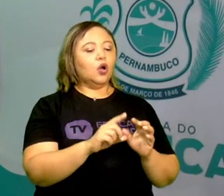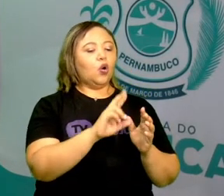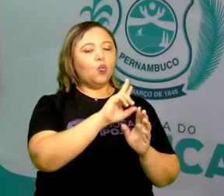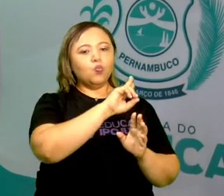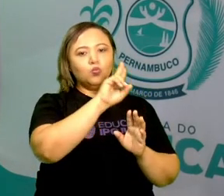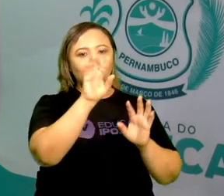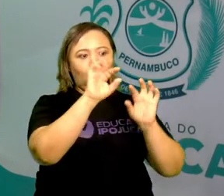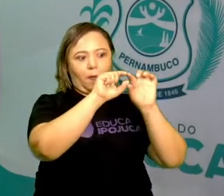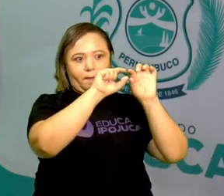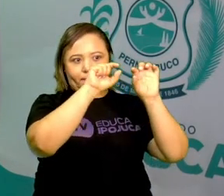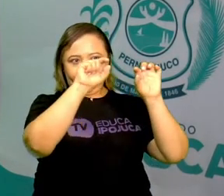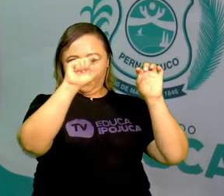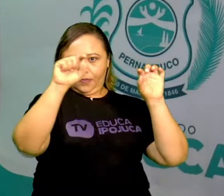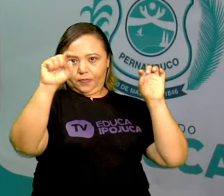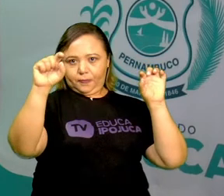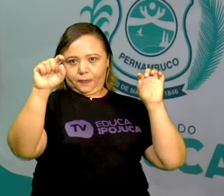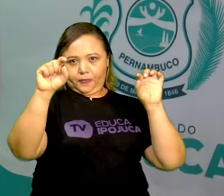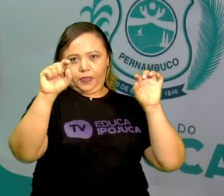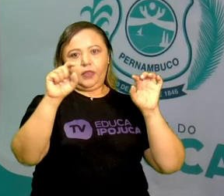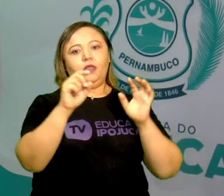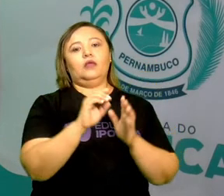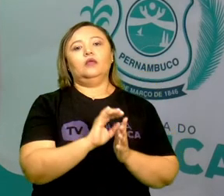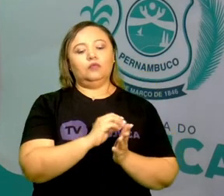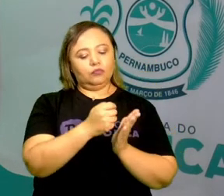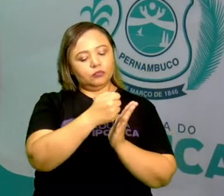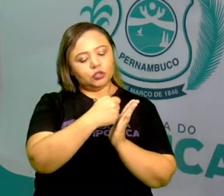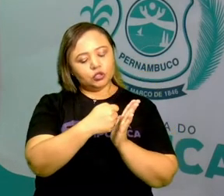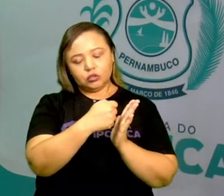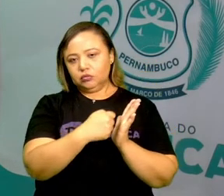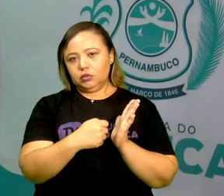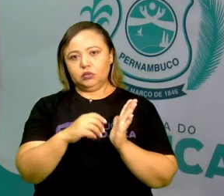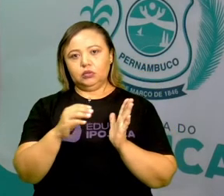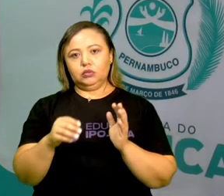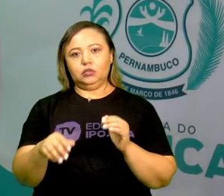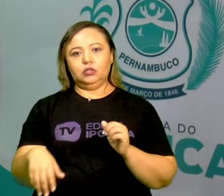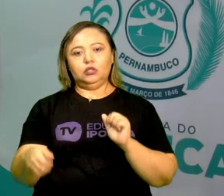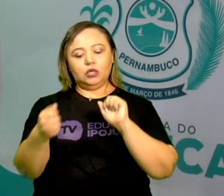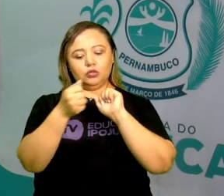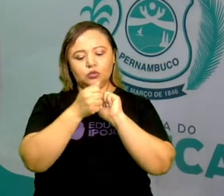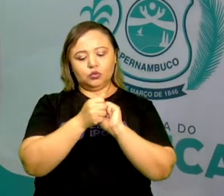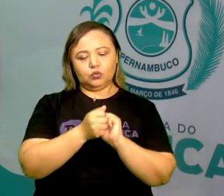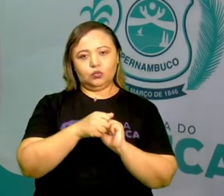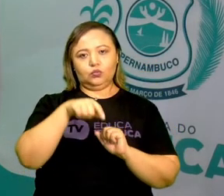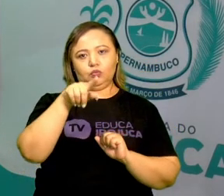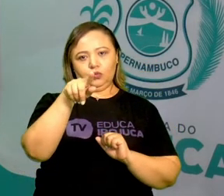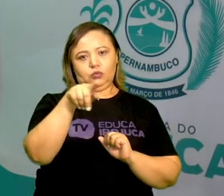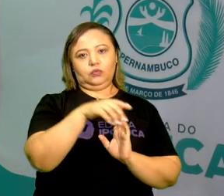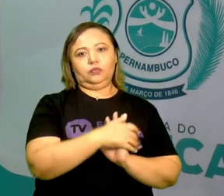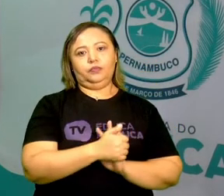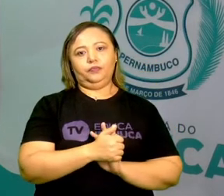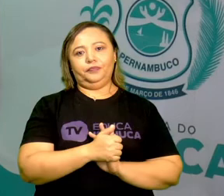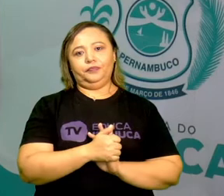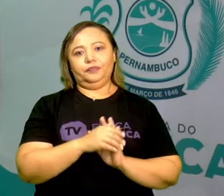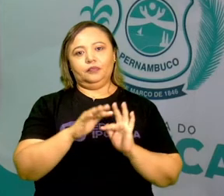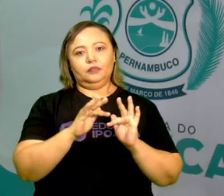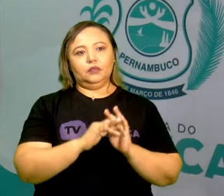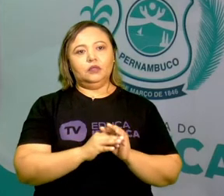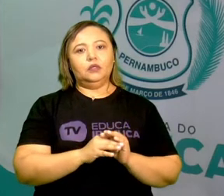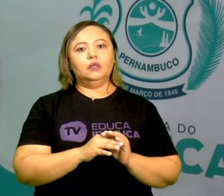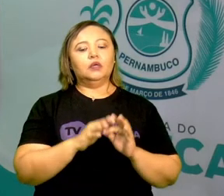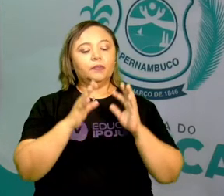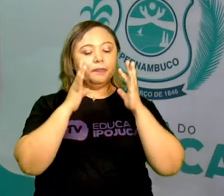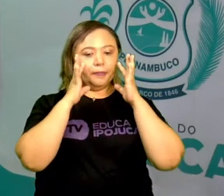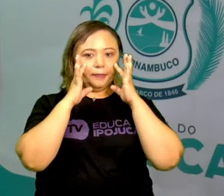o nome das pessoas que moram com você, que formam a sua família. E